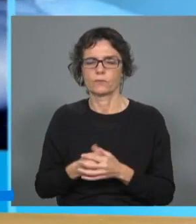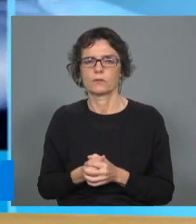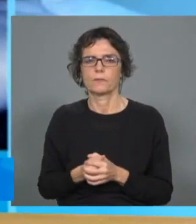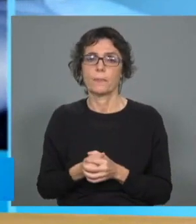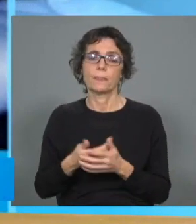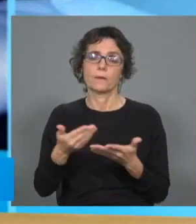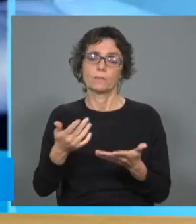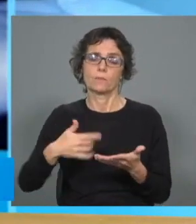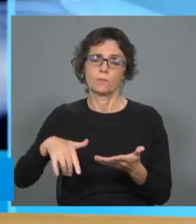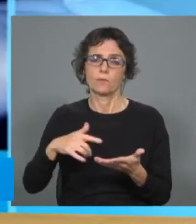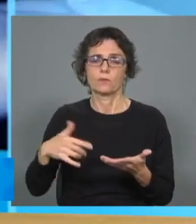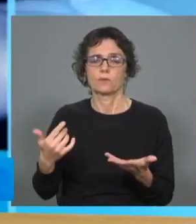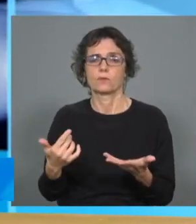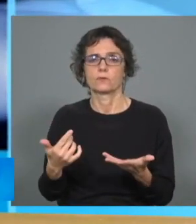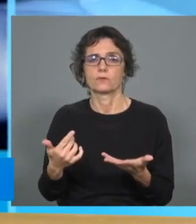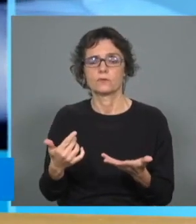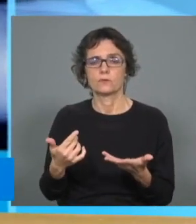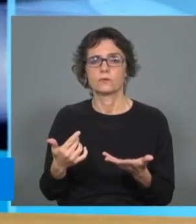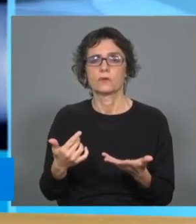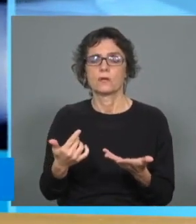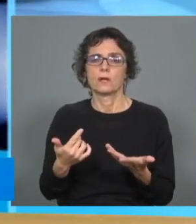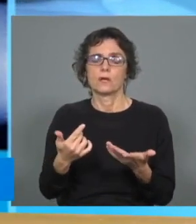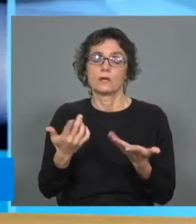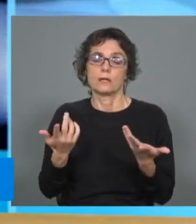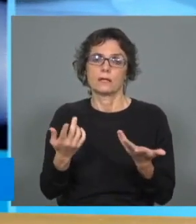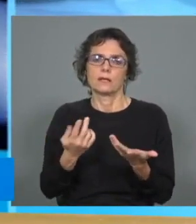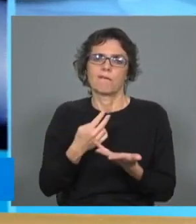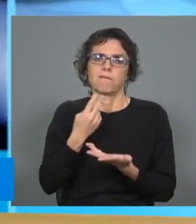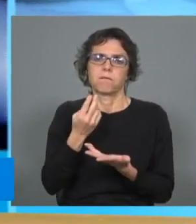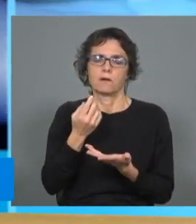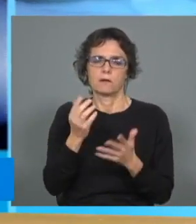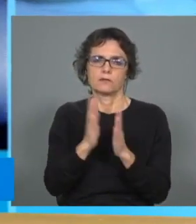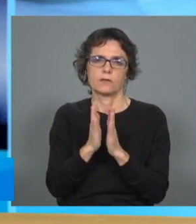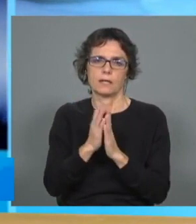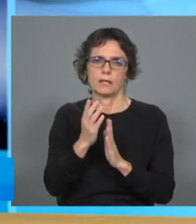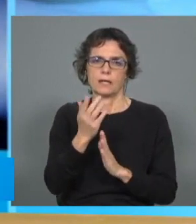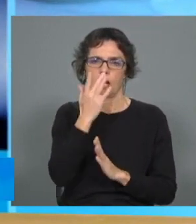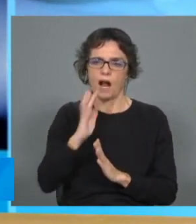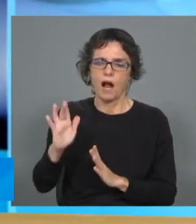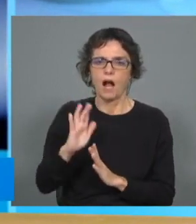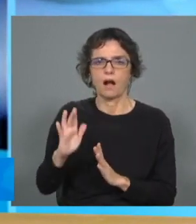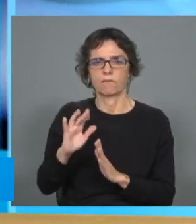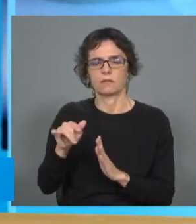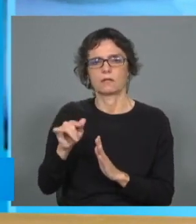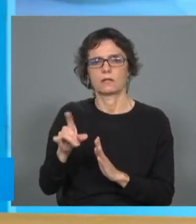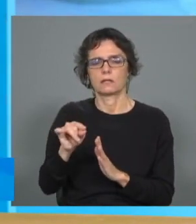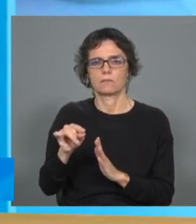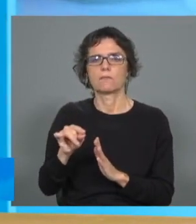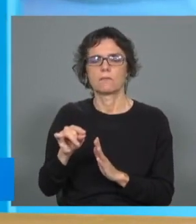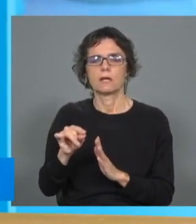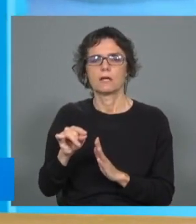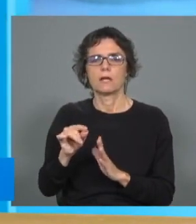eco que nós fazemos das vozes da África, da Igreja Africana em particular, mas também de muitas organizações da sociedade civil